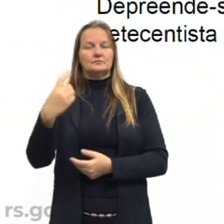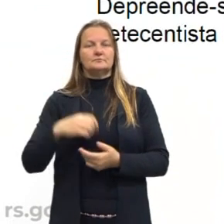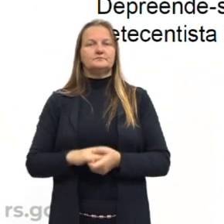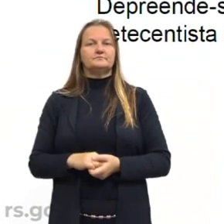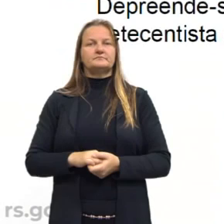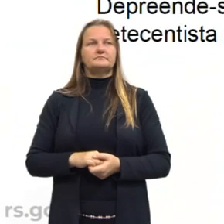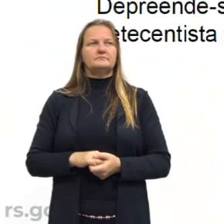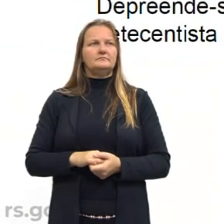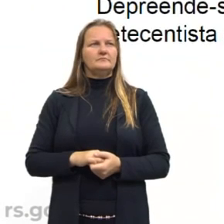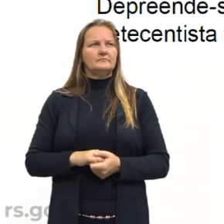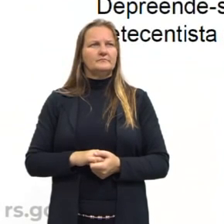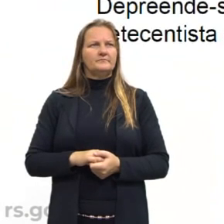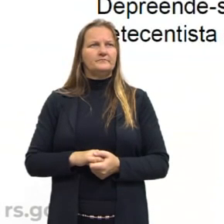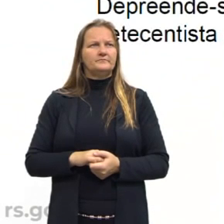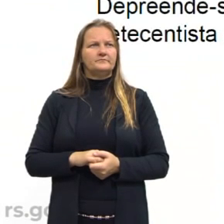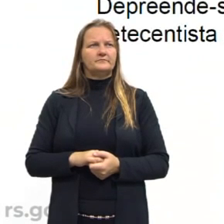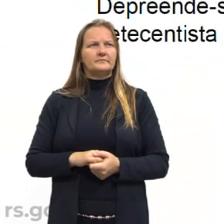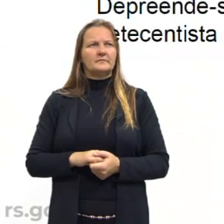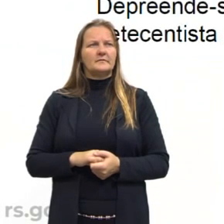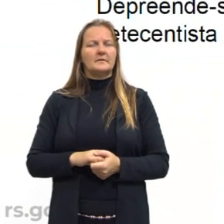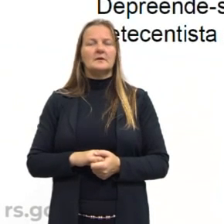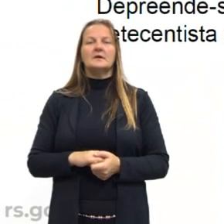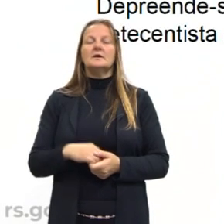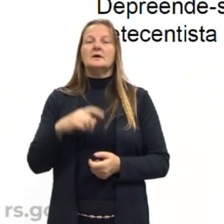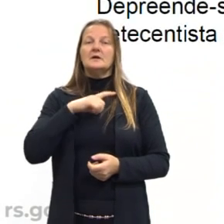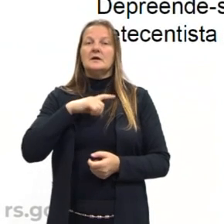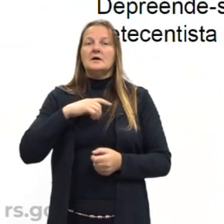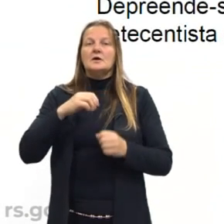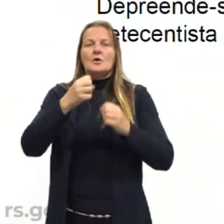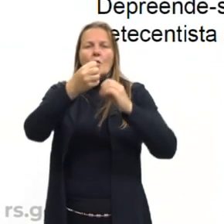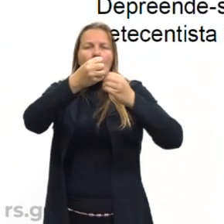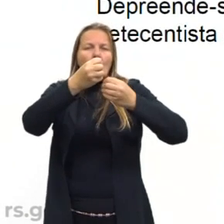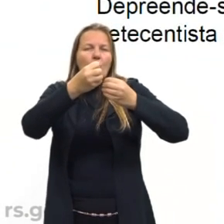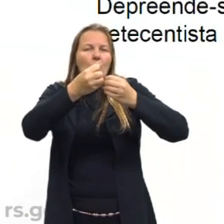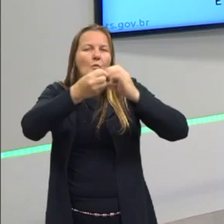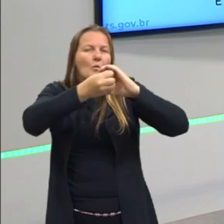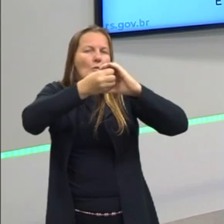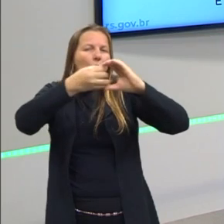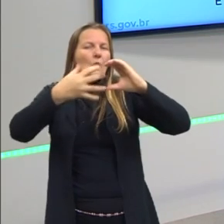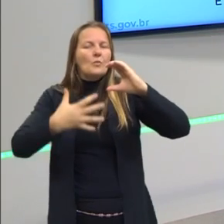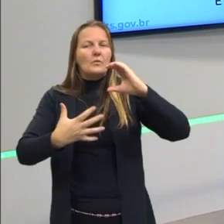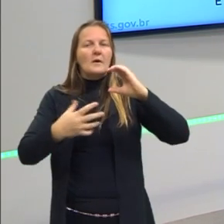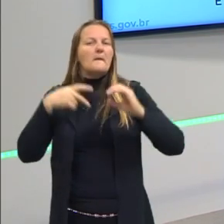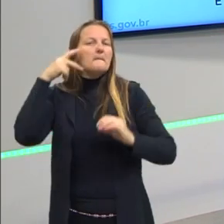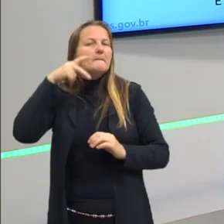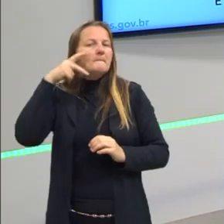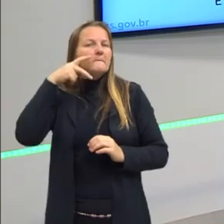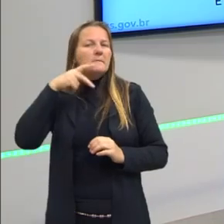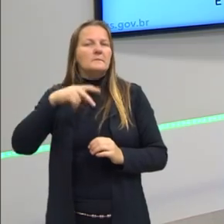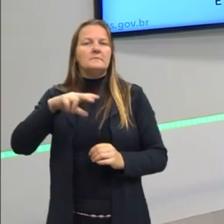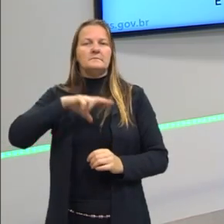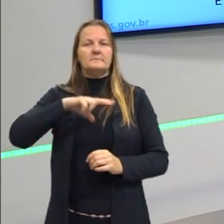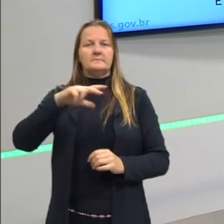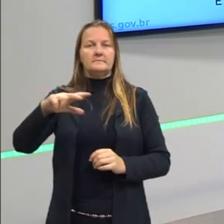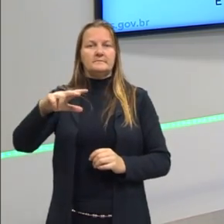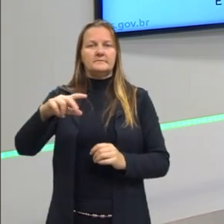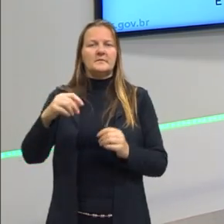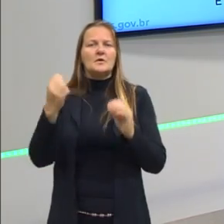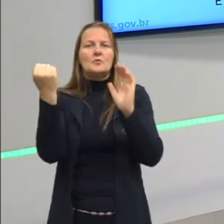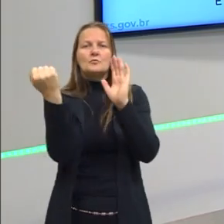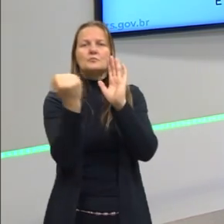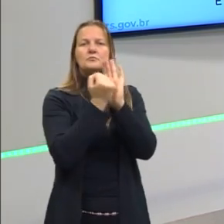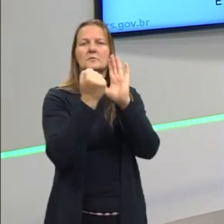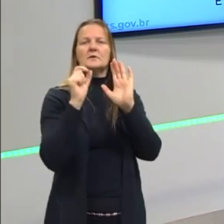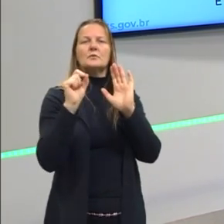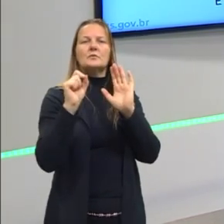depreende-se do texto que a configuração política da América portuguesa setecentista era marcado